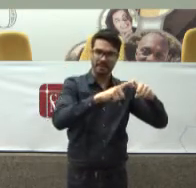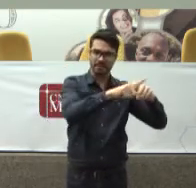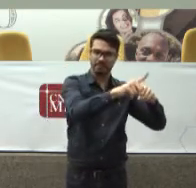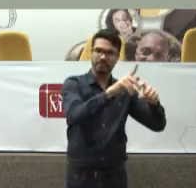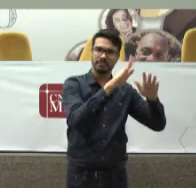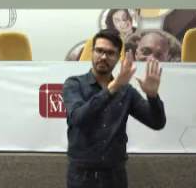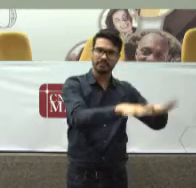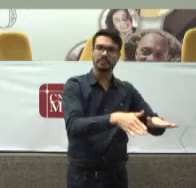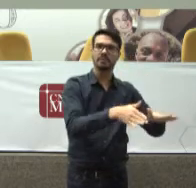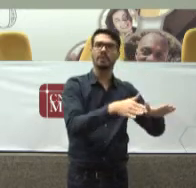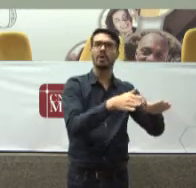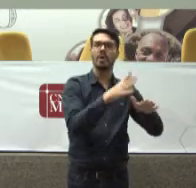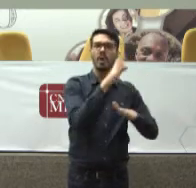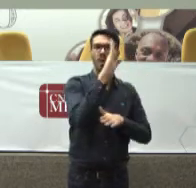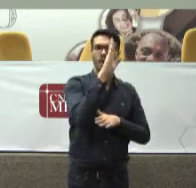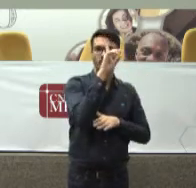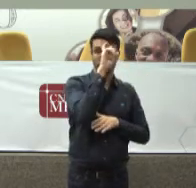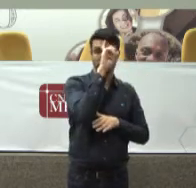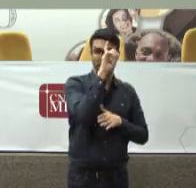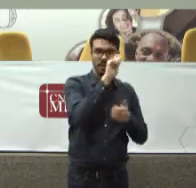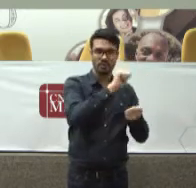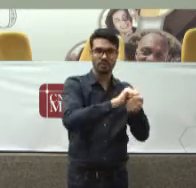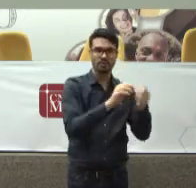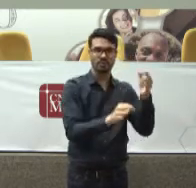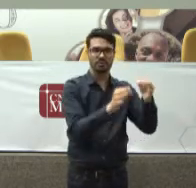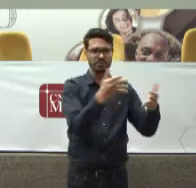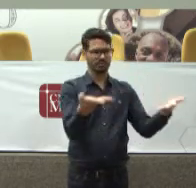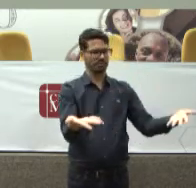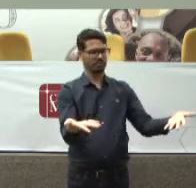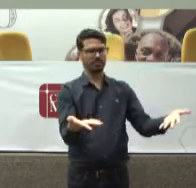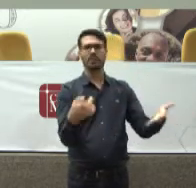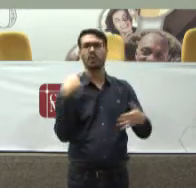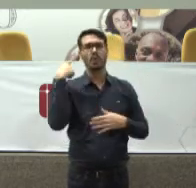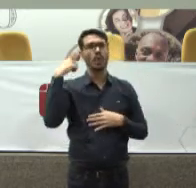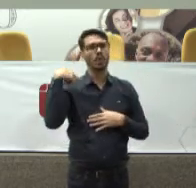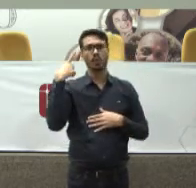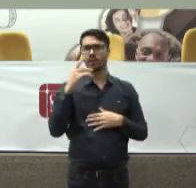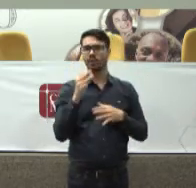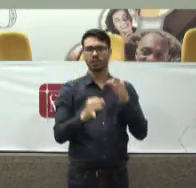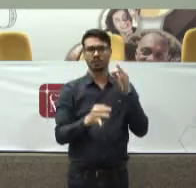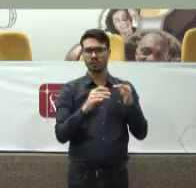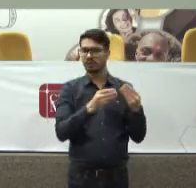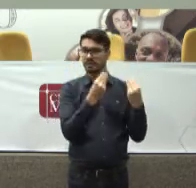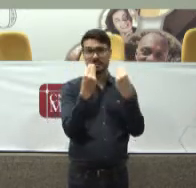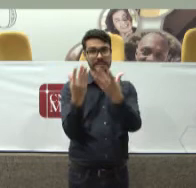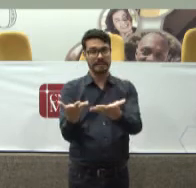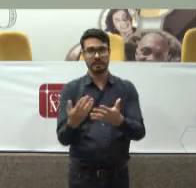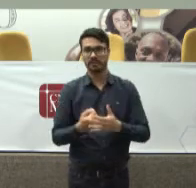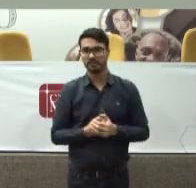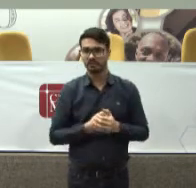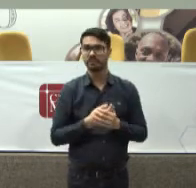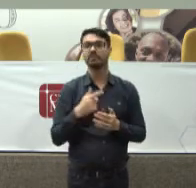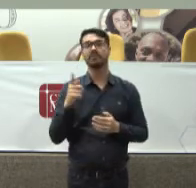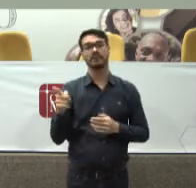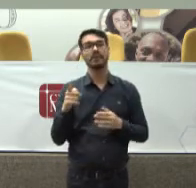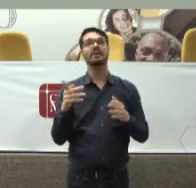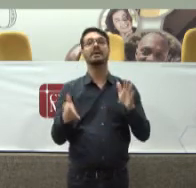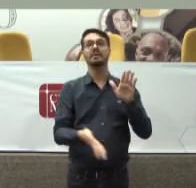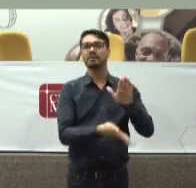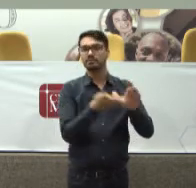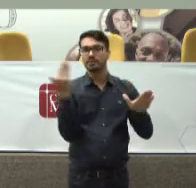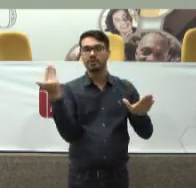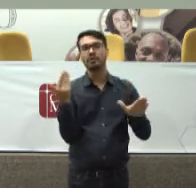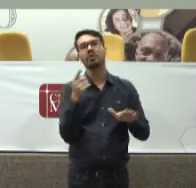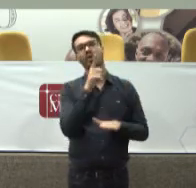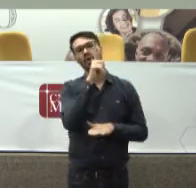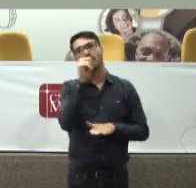internava ele Compulsoriamente Junto com o juiz Isso é uma loucura O juiz Da primeira instância Deu a eliminar A gente conseguiu Caçar a eliminar No